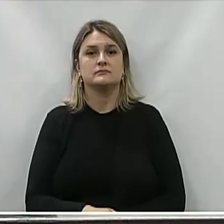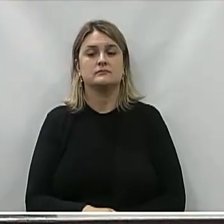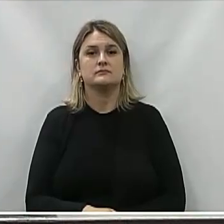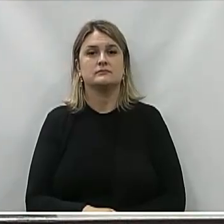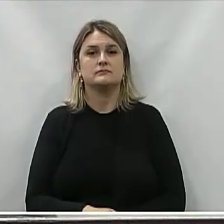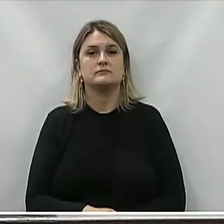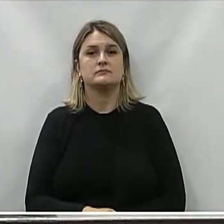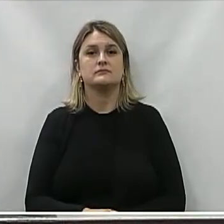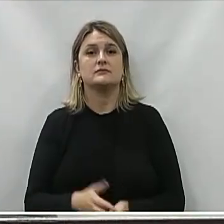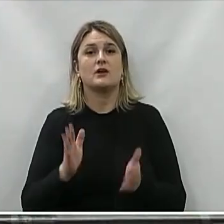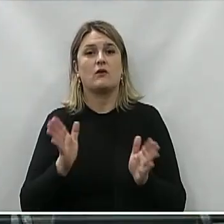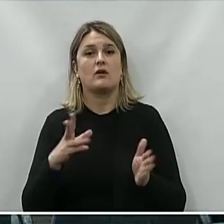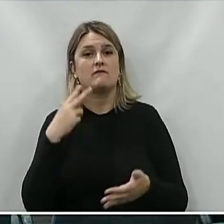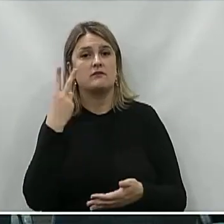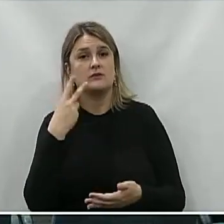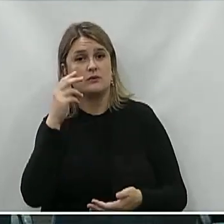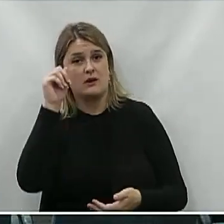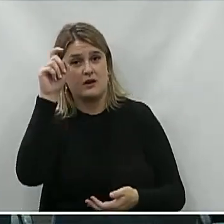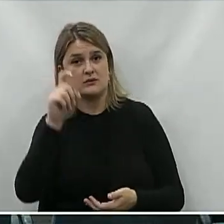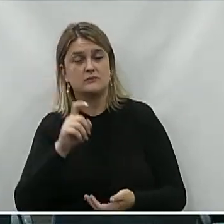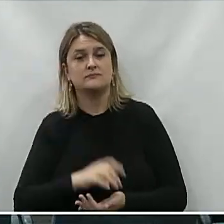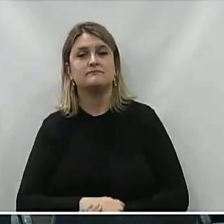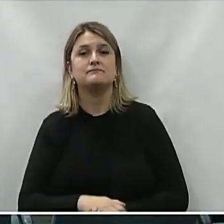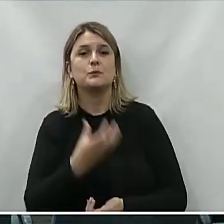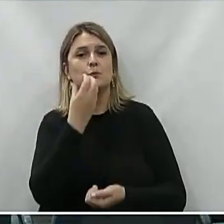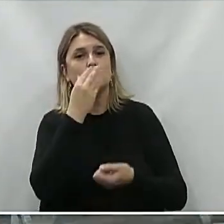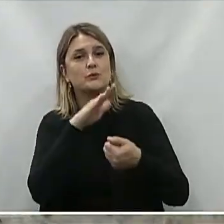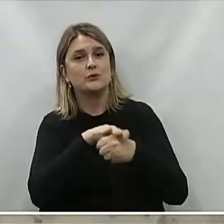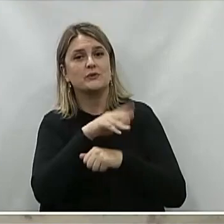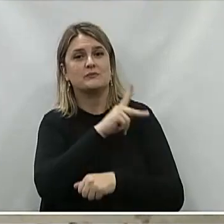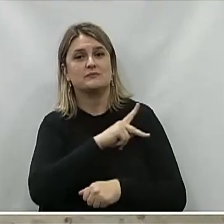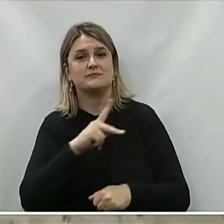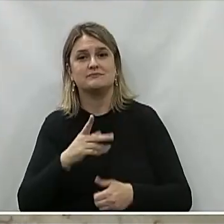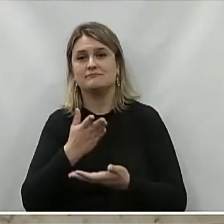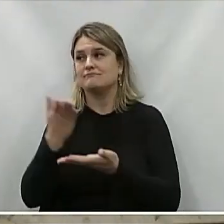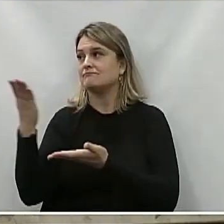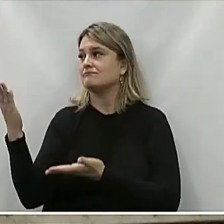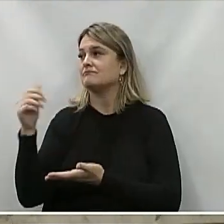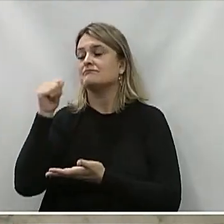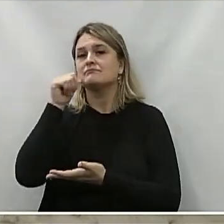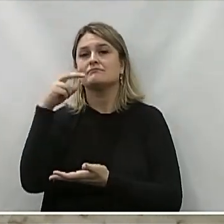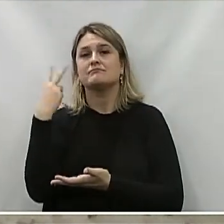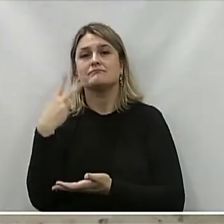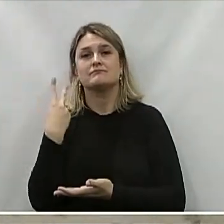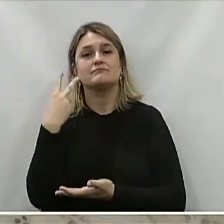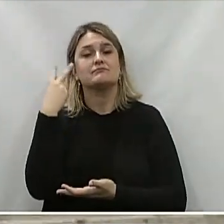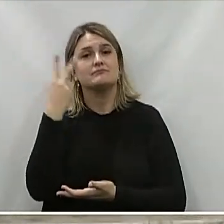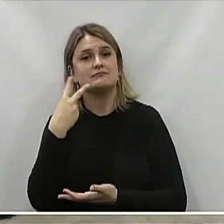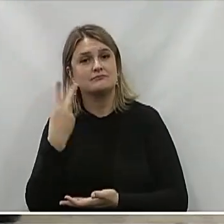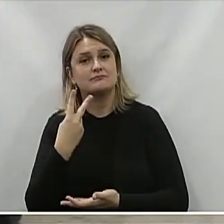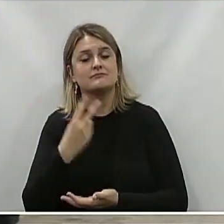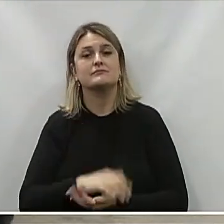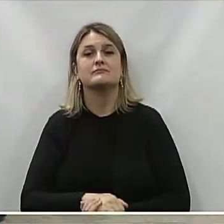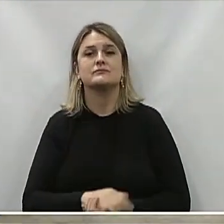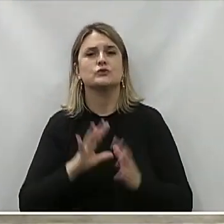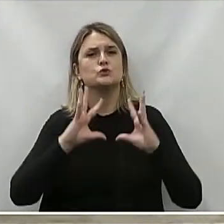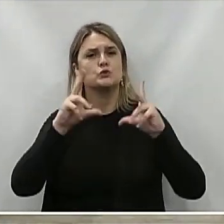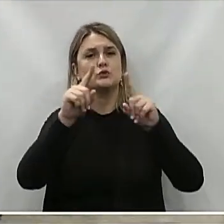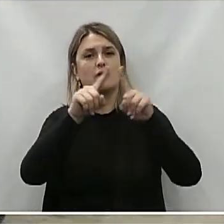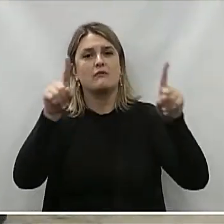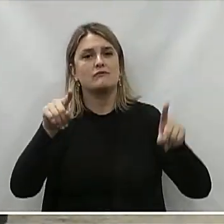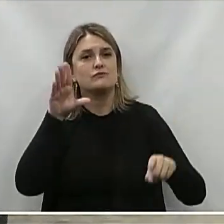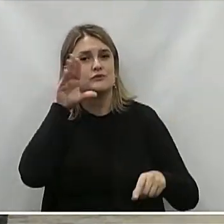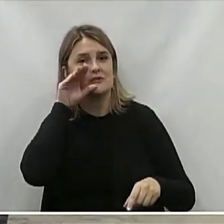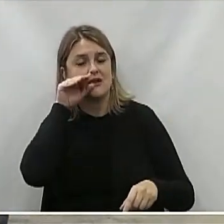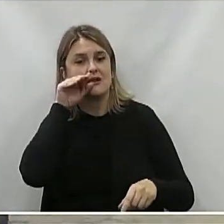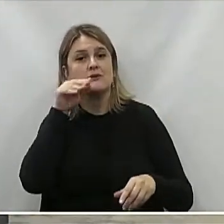Palavra Vereador Alex Boa noite Senhor presidente Nobres vereadoras Vereadores Funcionários Desta